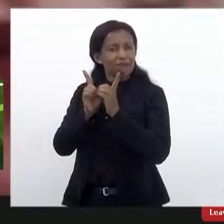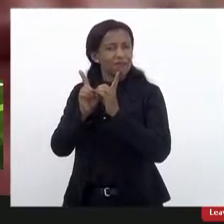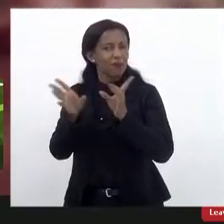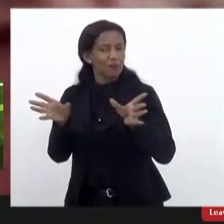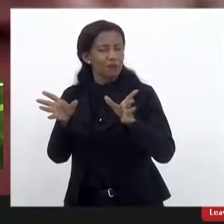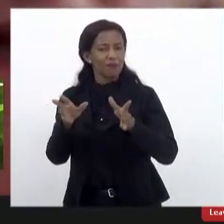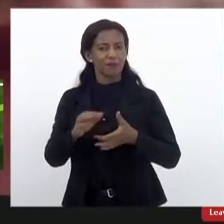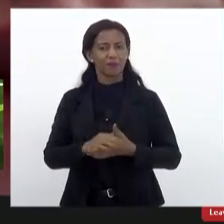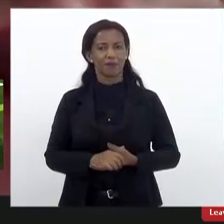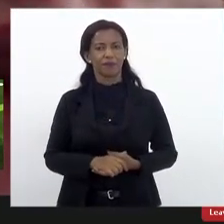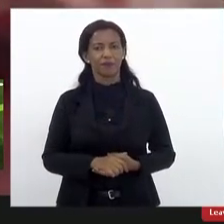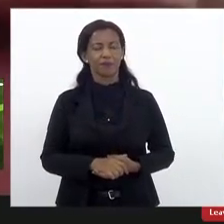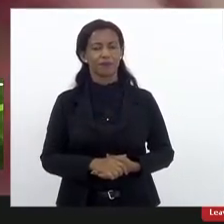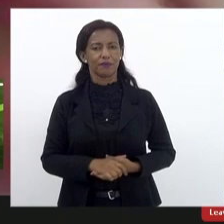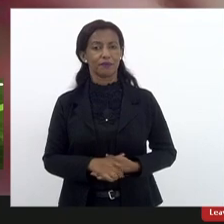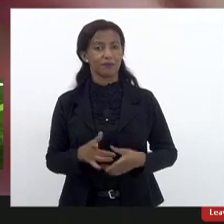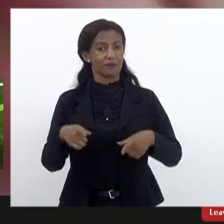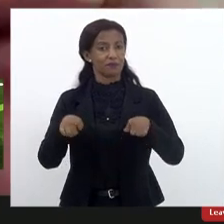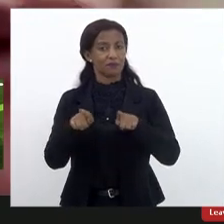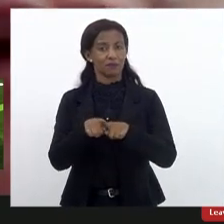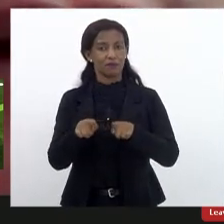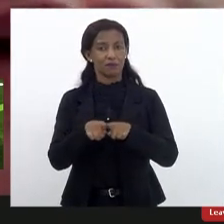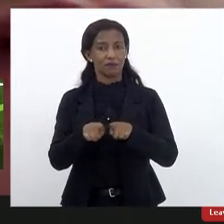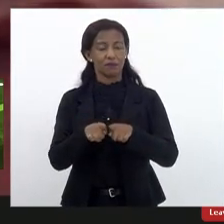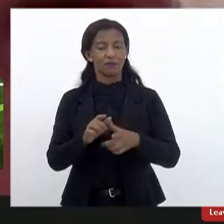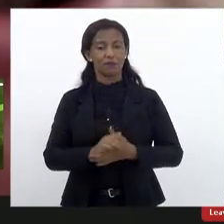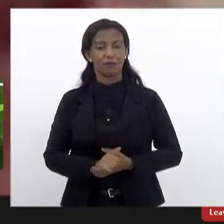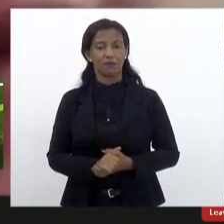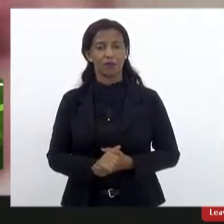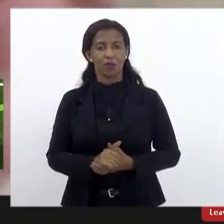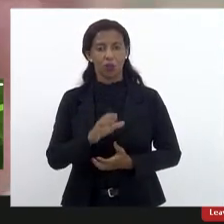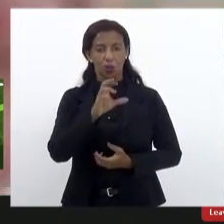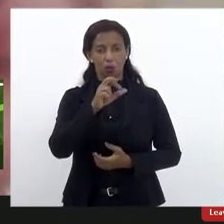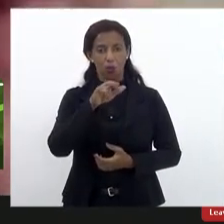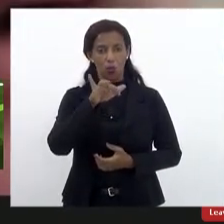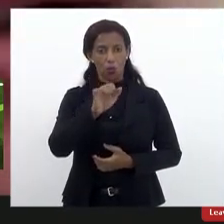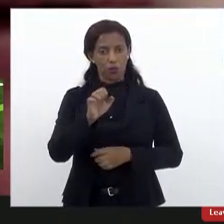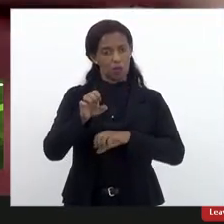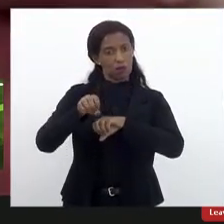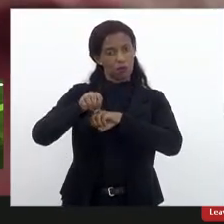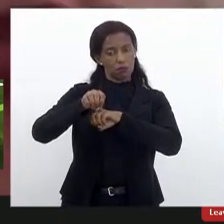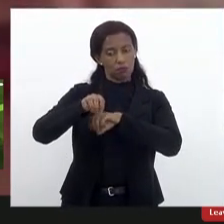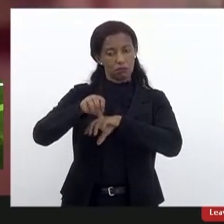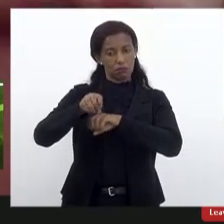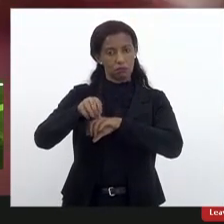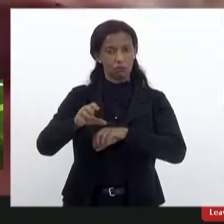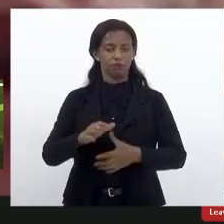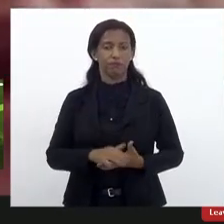e também o Conselho Estadual de Educação